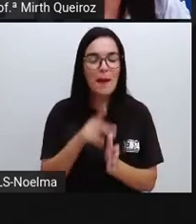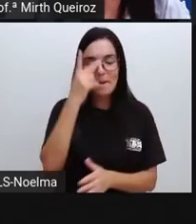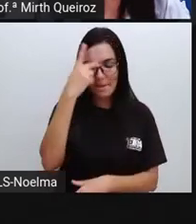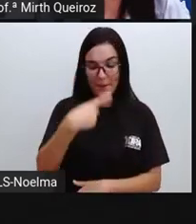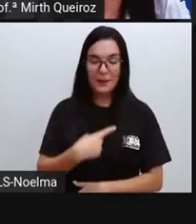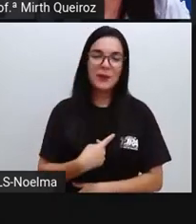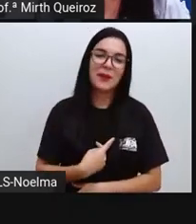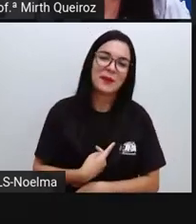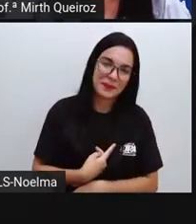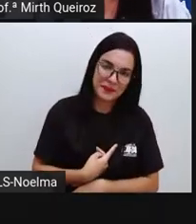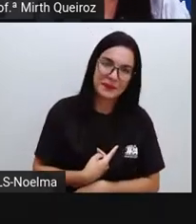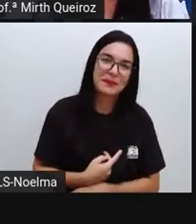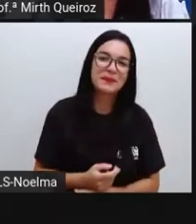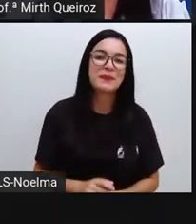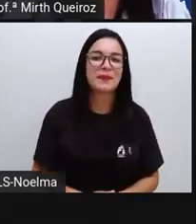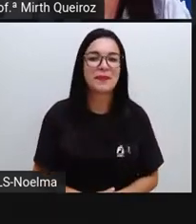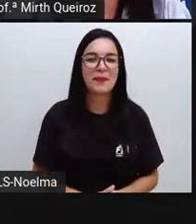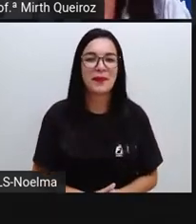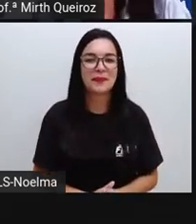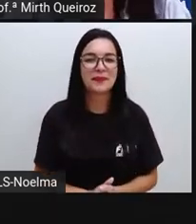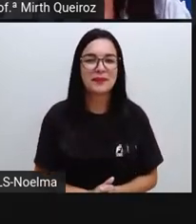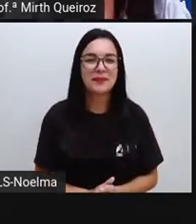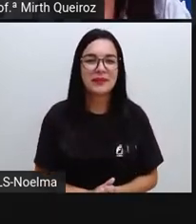próprio. algo de si próprio.